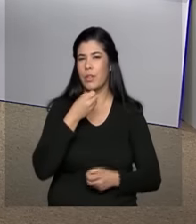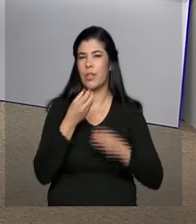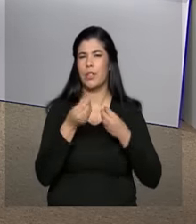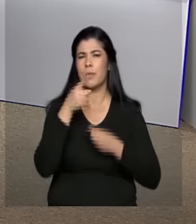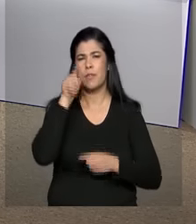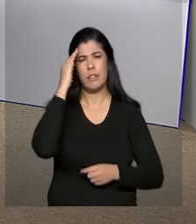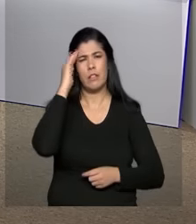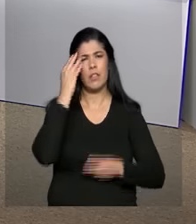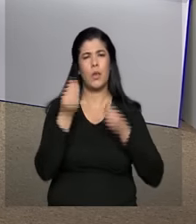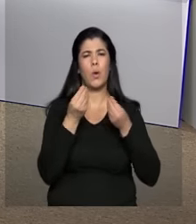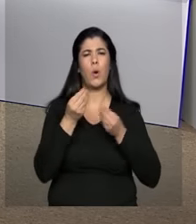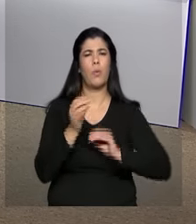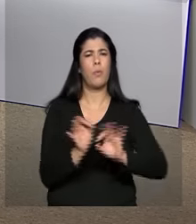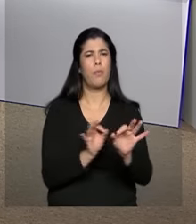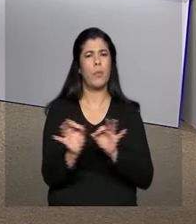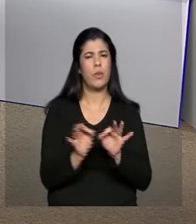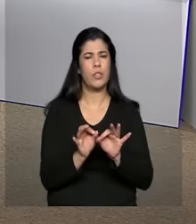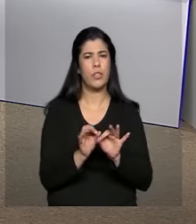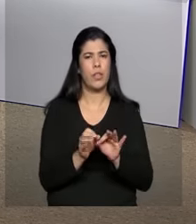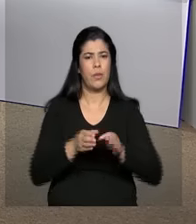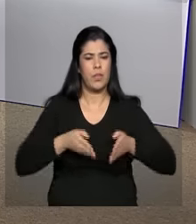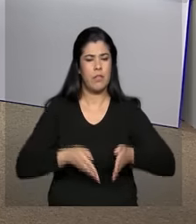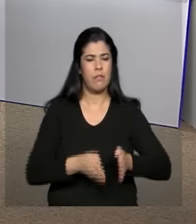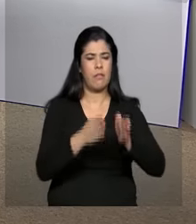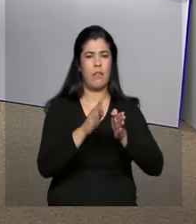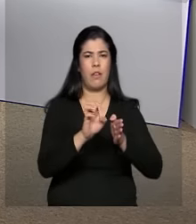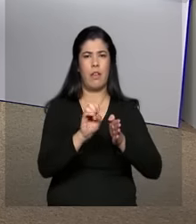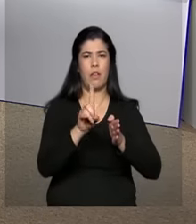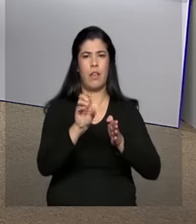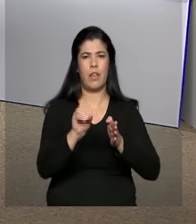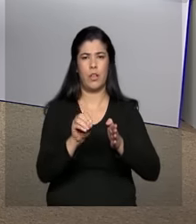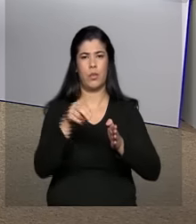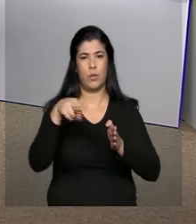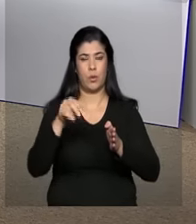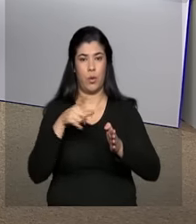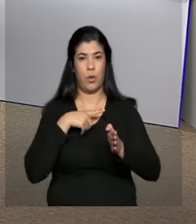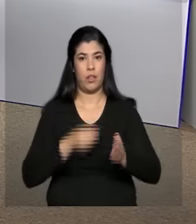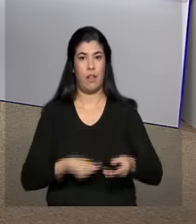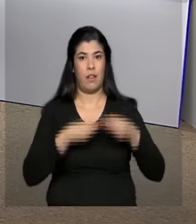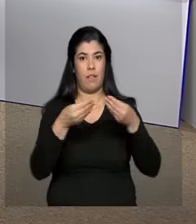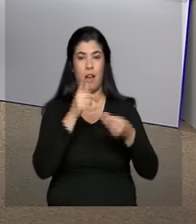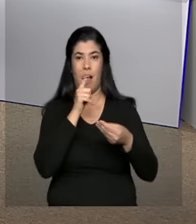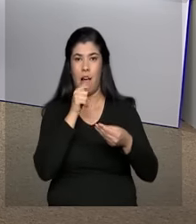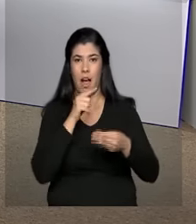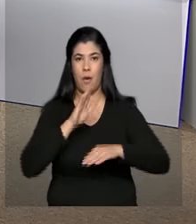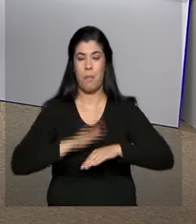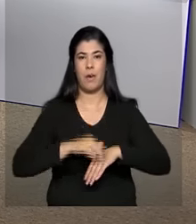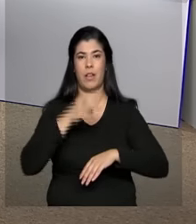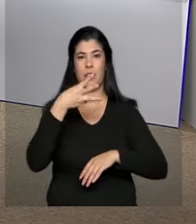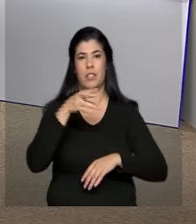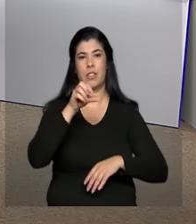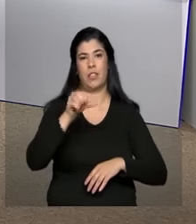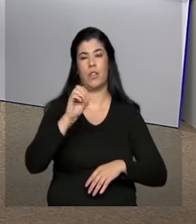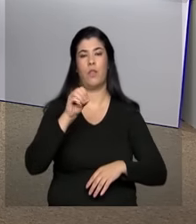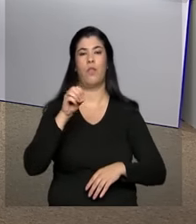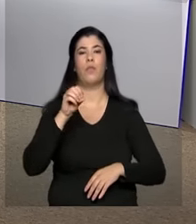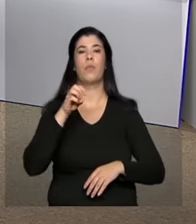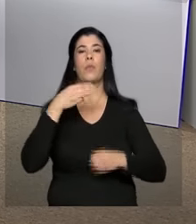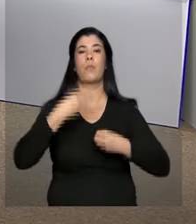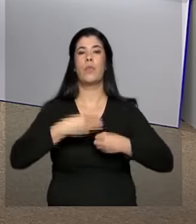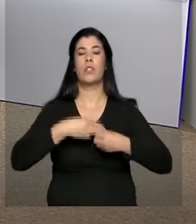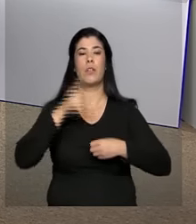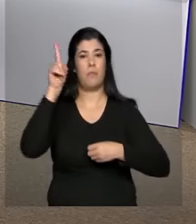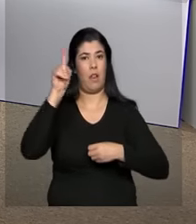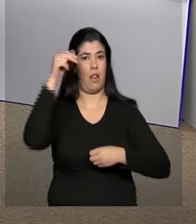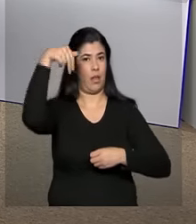como que o projeto do Eixo Norte do Rio São Francisco vai levar, portanto, segurança hídrica para mais de 390 municípios do